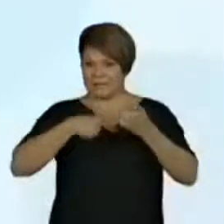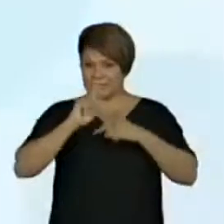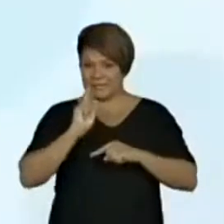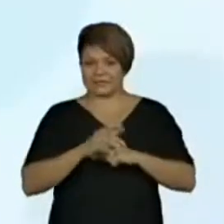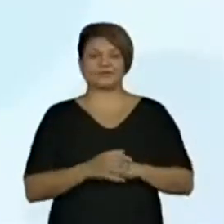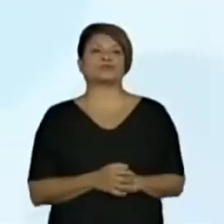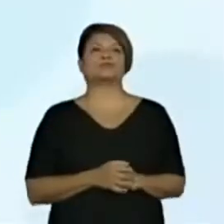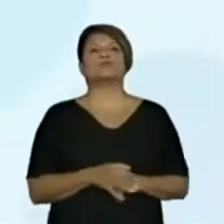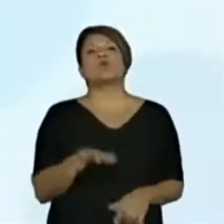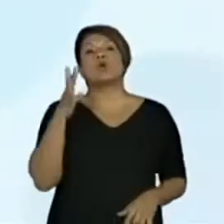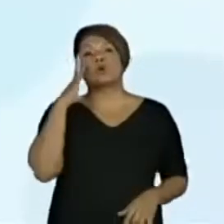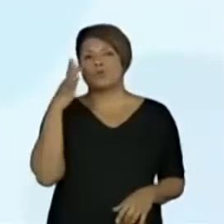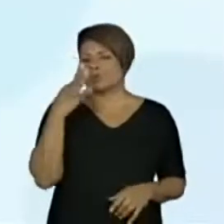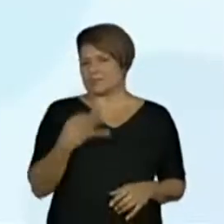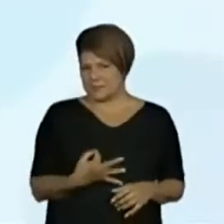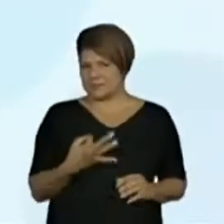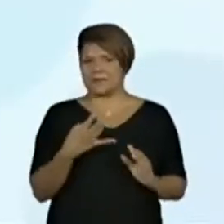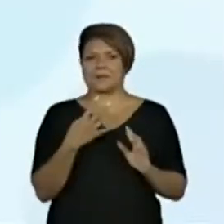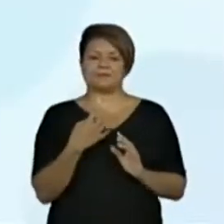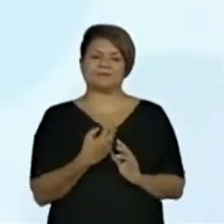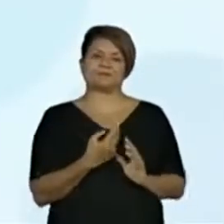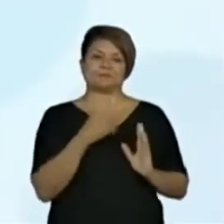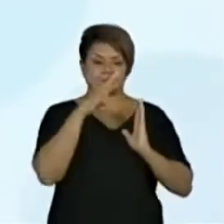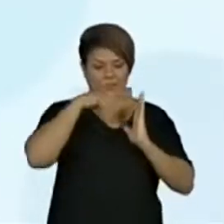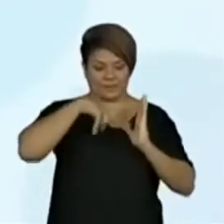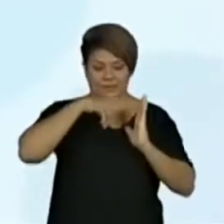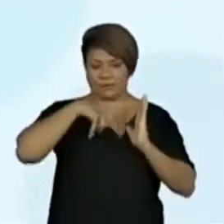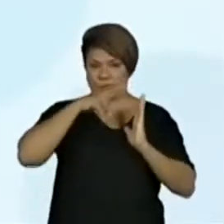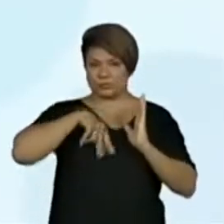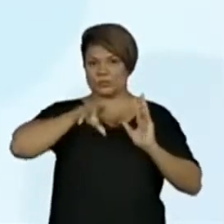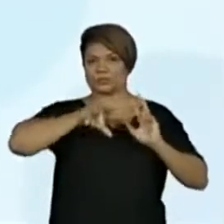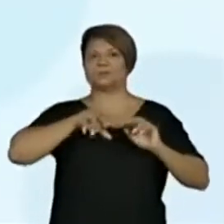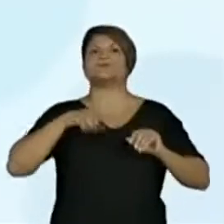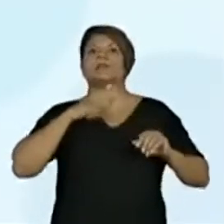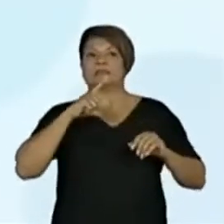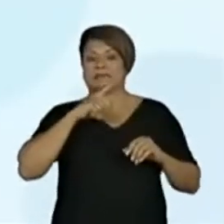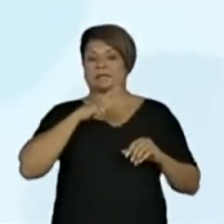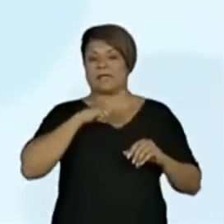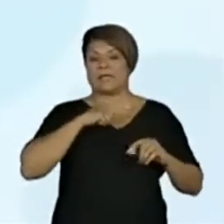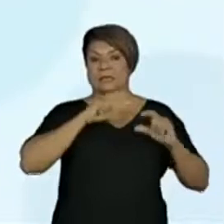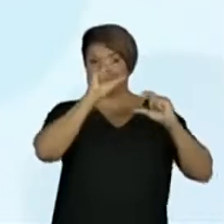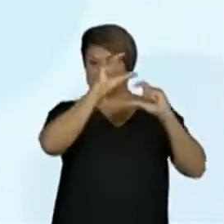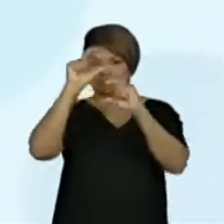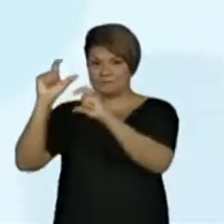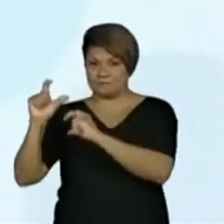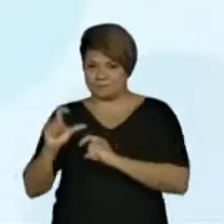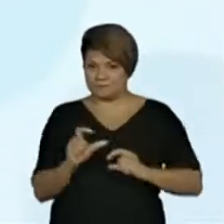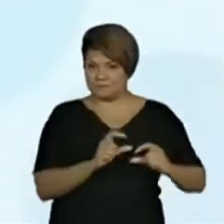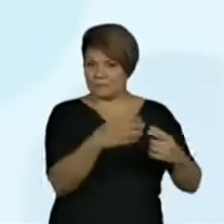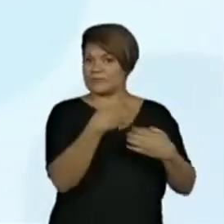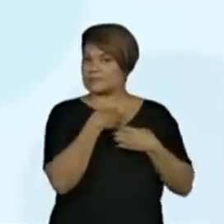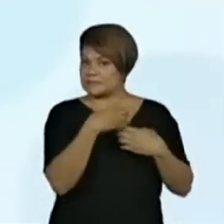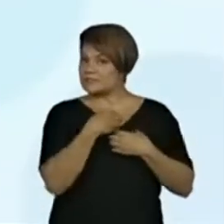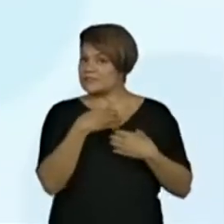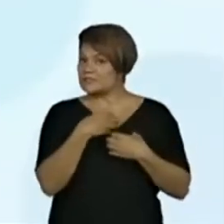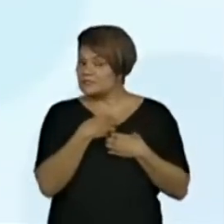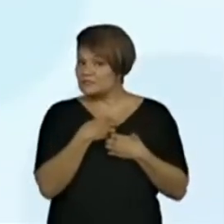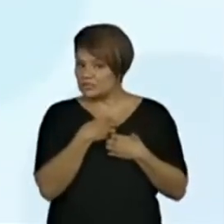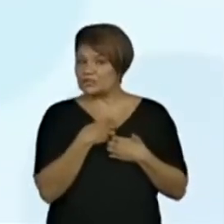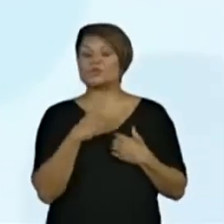Compreender, na leitura de textos multissemióticos, o efeito de sentido